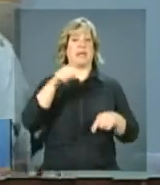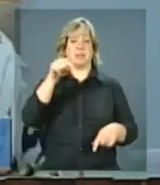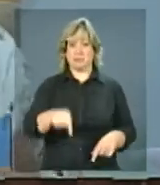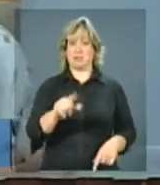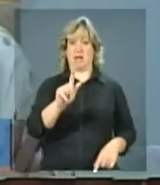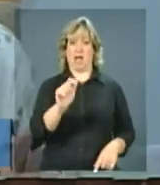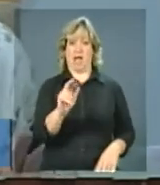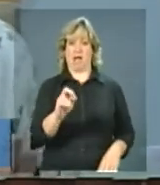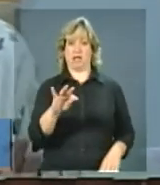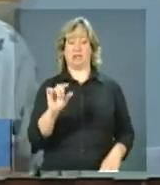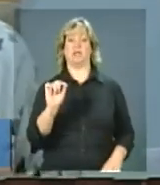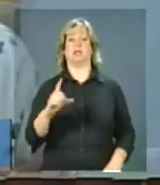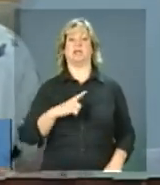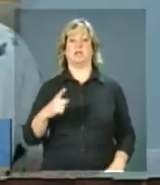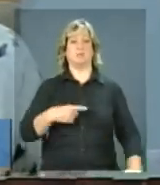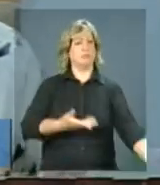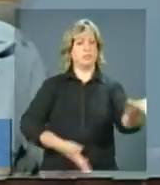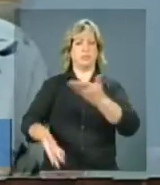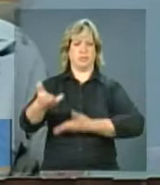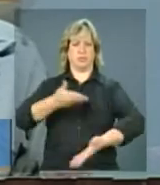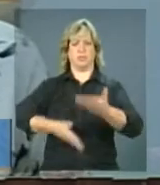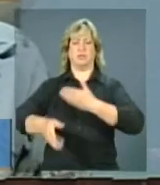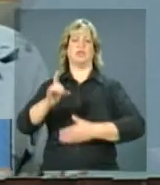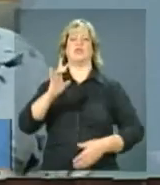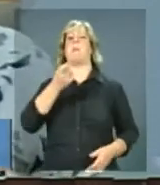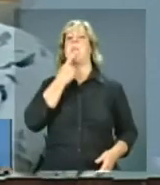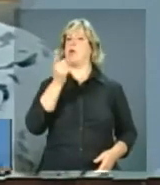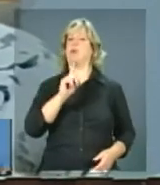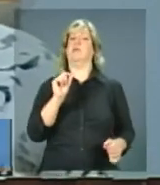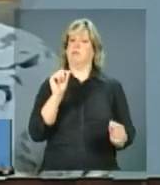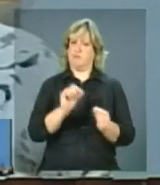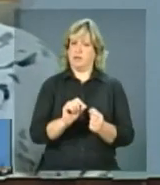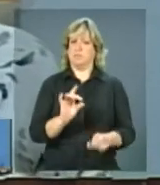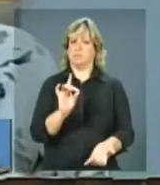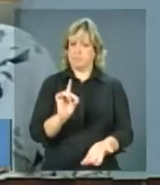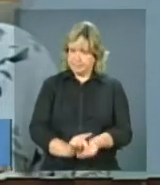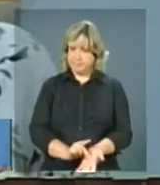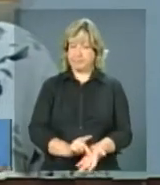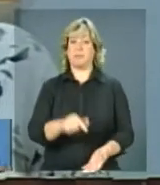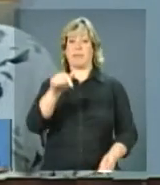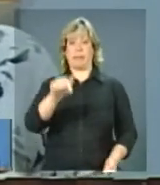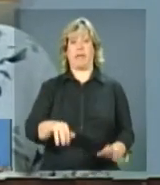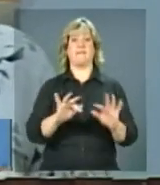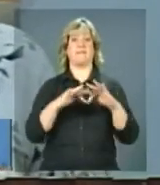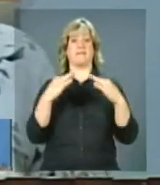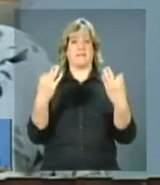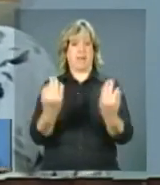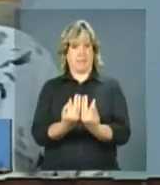que a intersetorialidade não seja só um discurso. Essa família tem acesso a qual